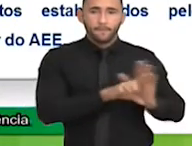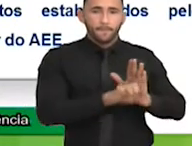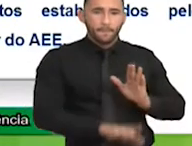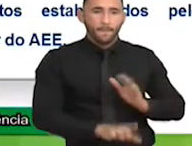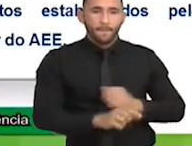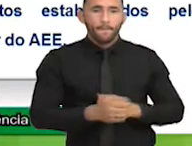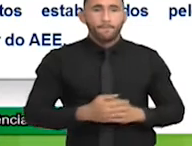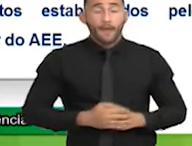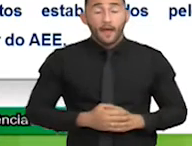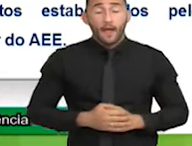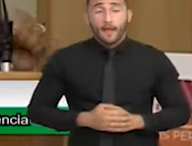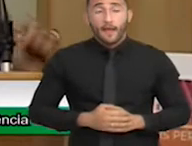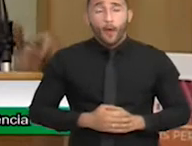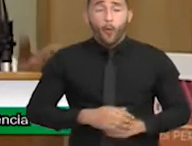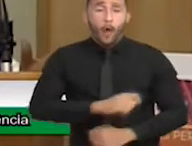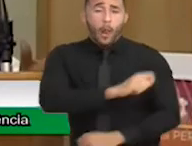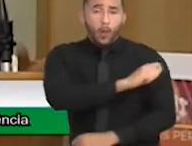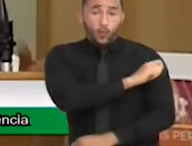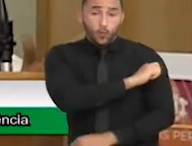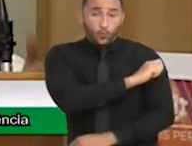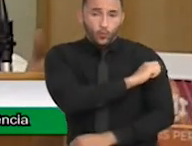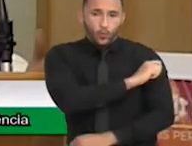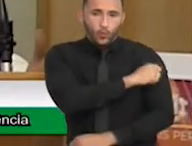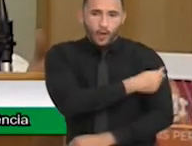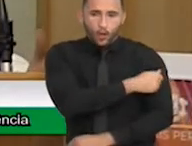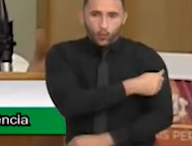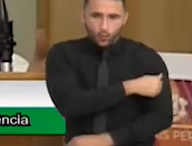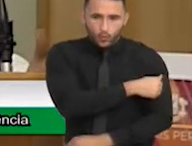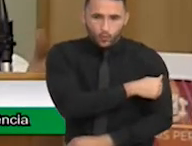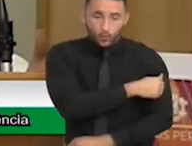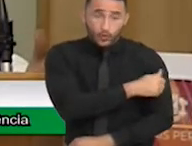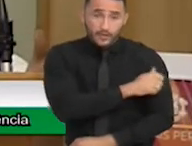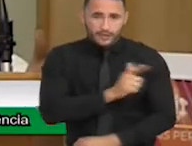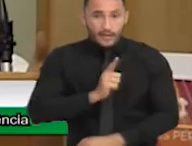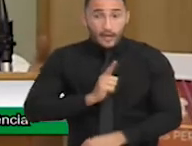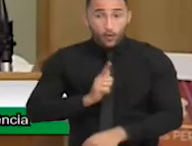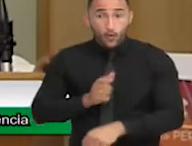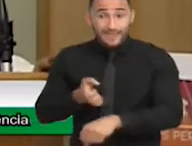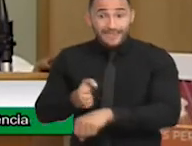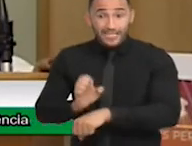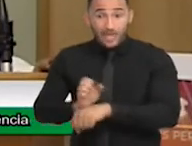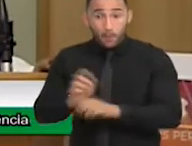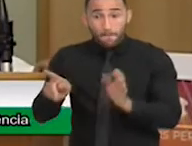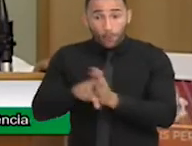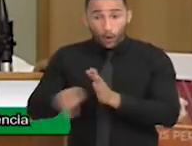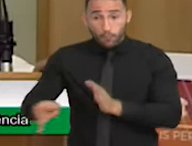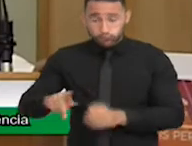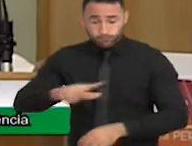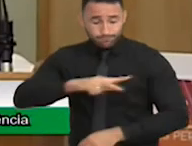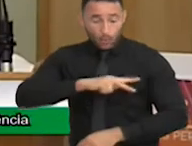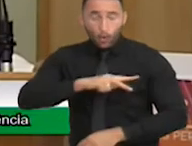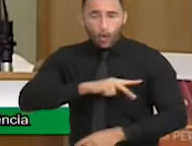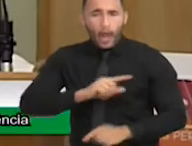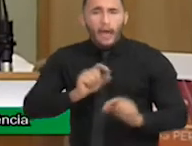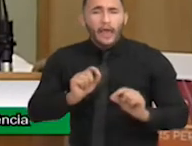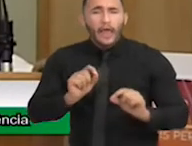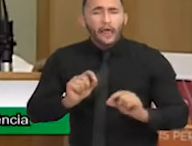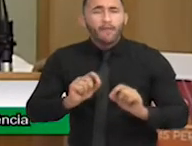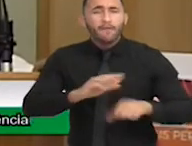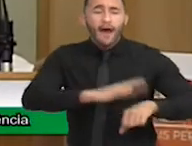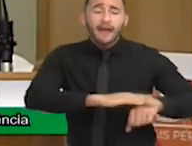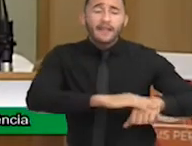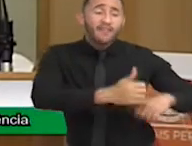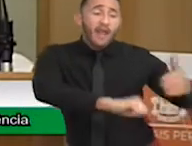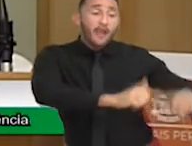aluno que tem esse estagiário exclusivo, quem faz a avaliação dele é a